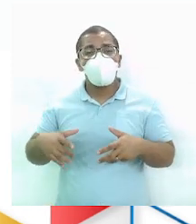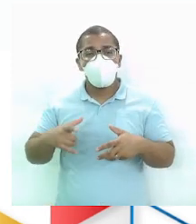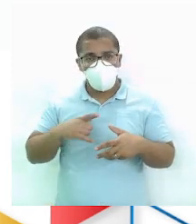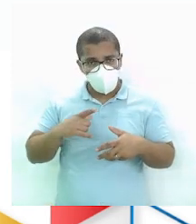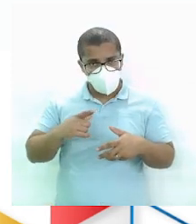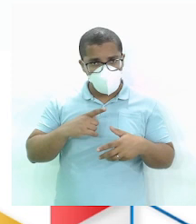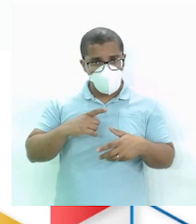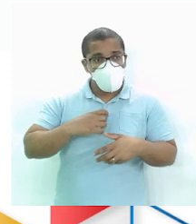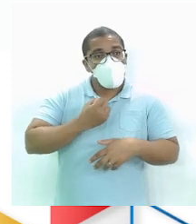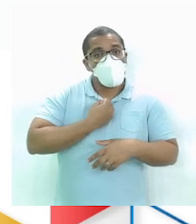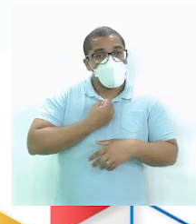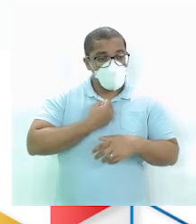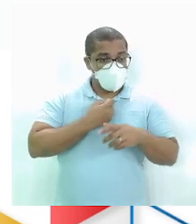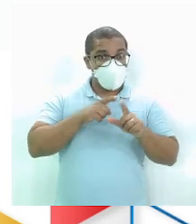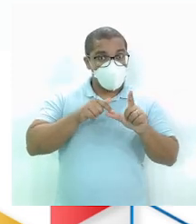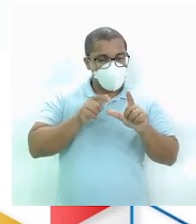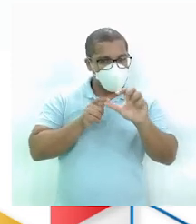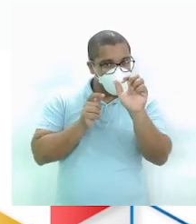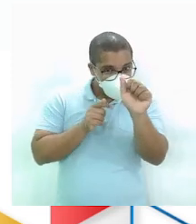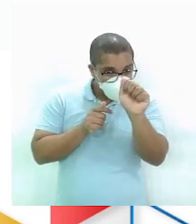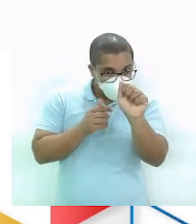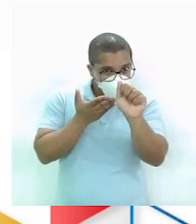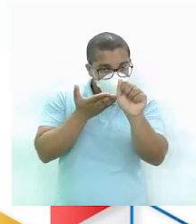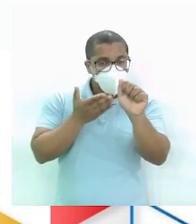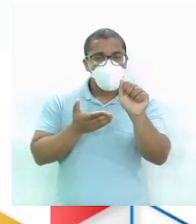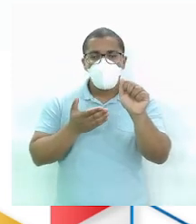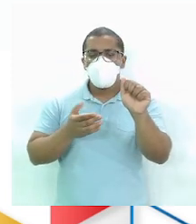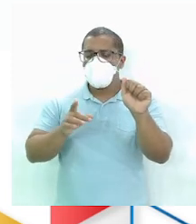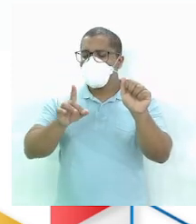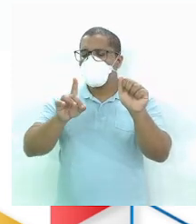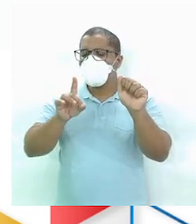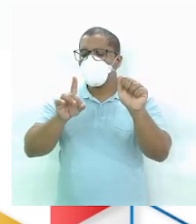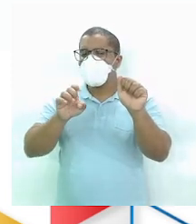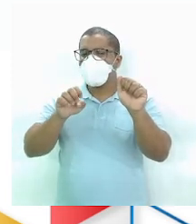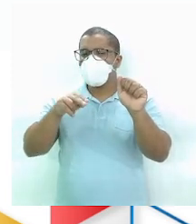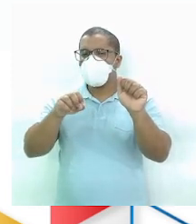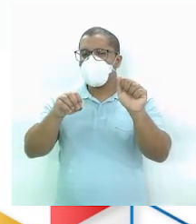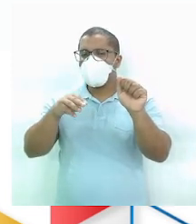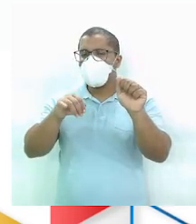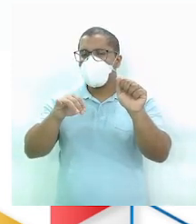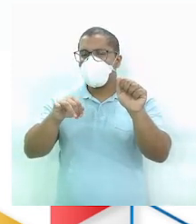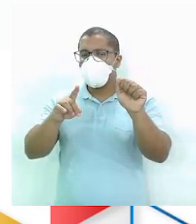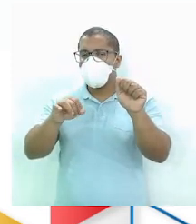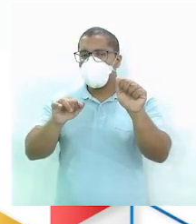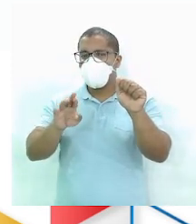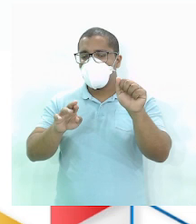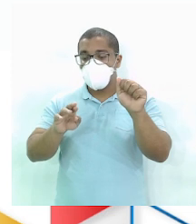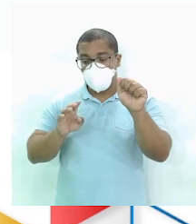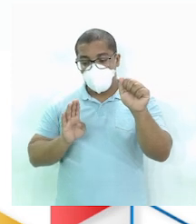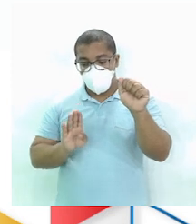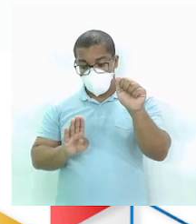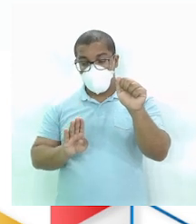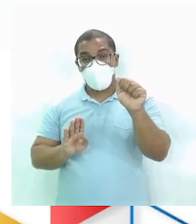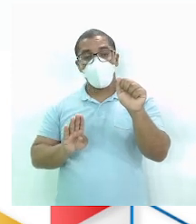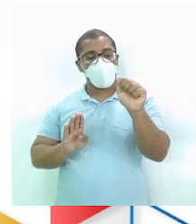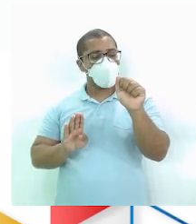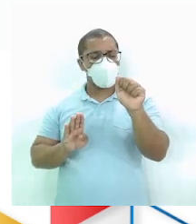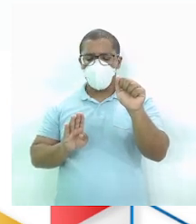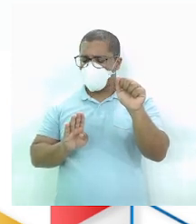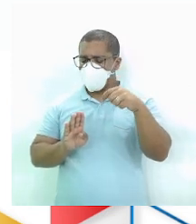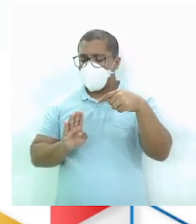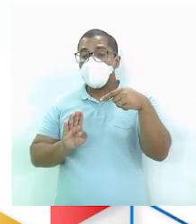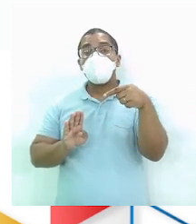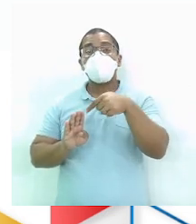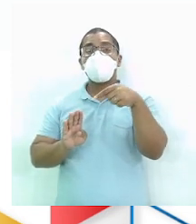numerador Que é a letra A Ok? E o denominador Que é a letra B O B Esse denominador